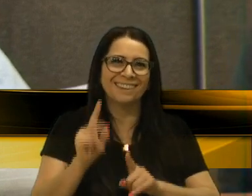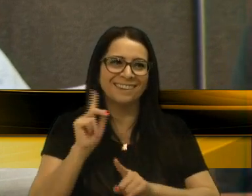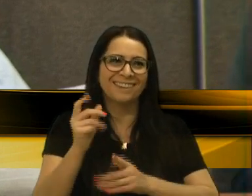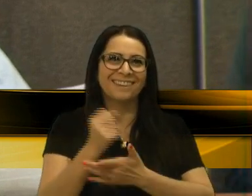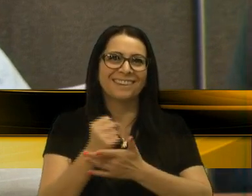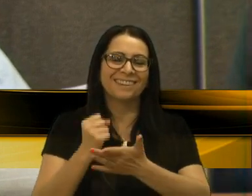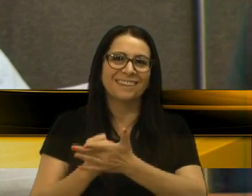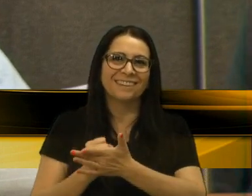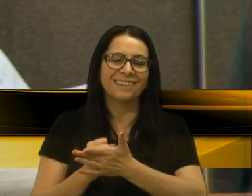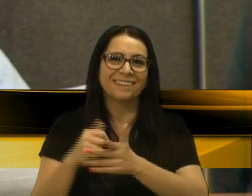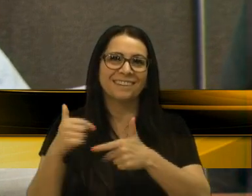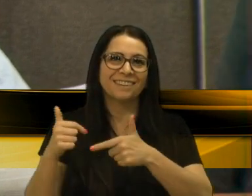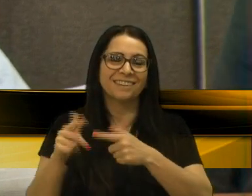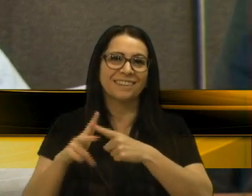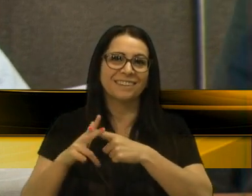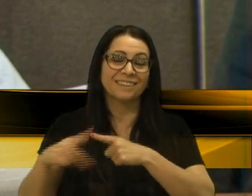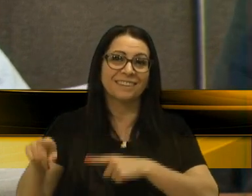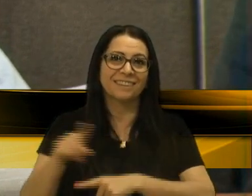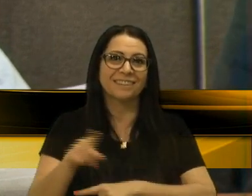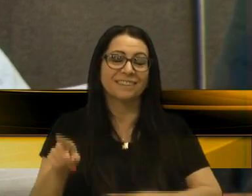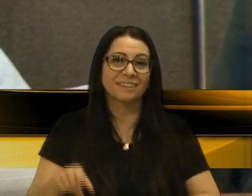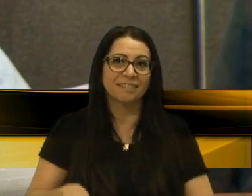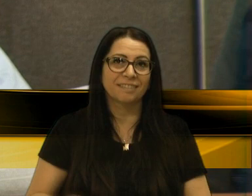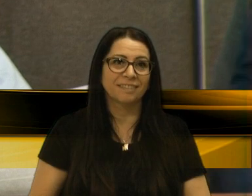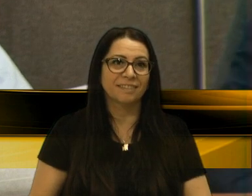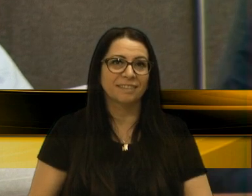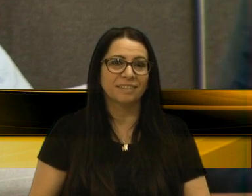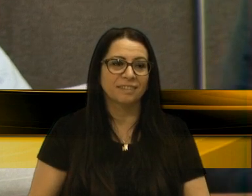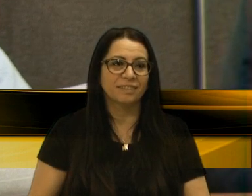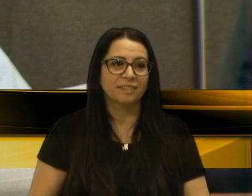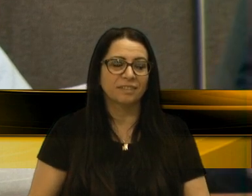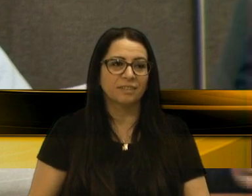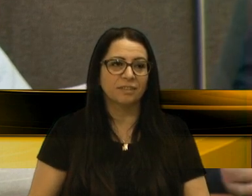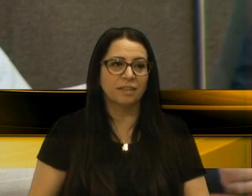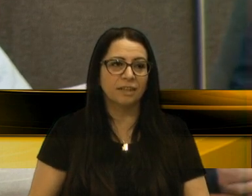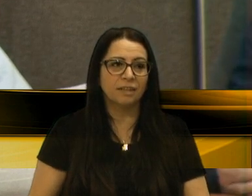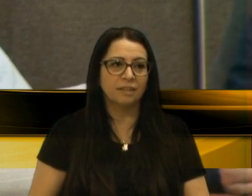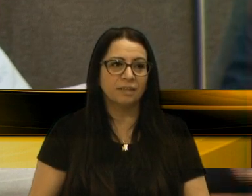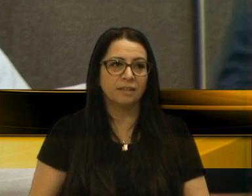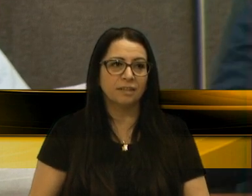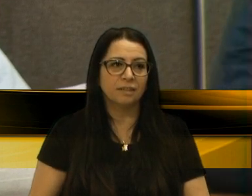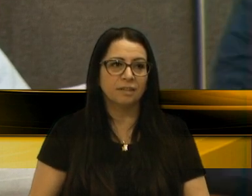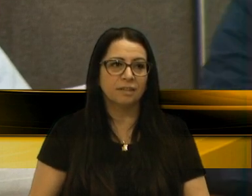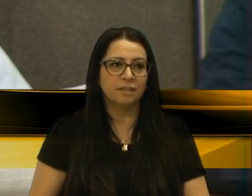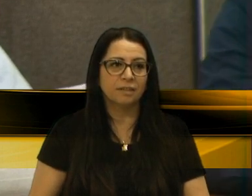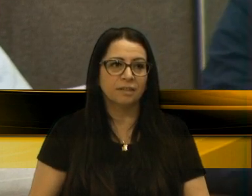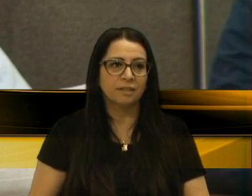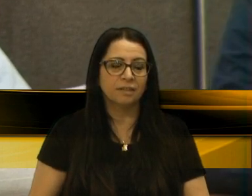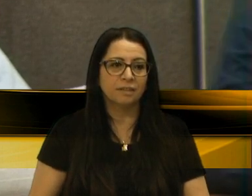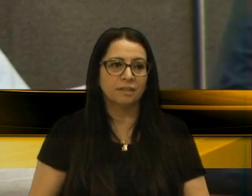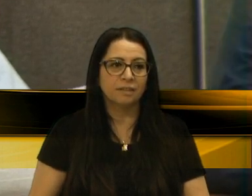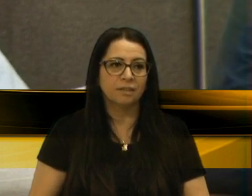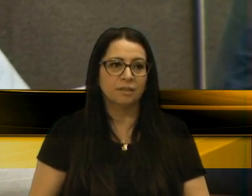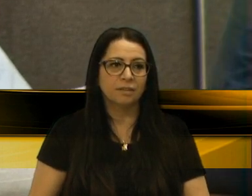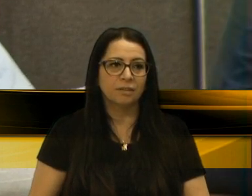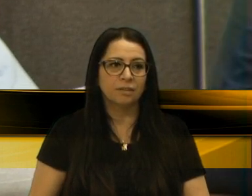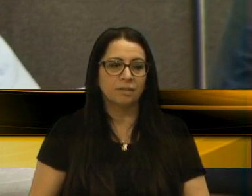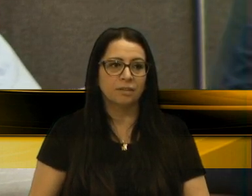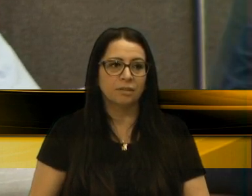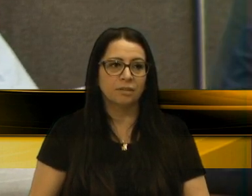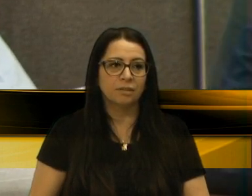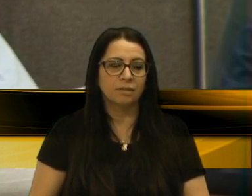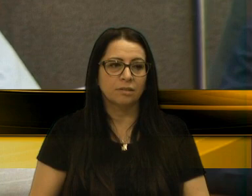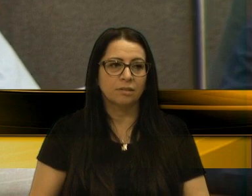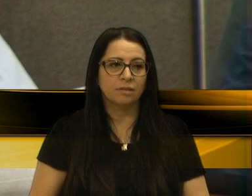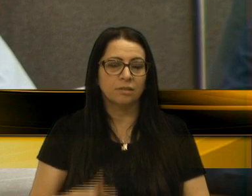contratação de serviços de manutenção de equipamento utilizado em procedimento diagnóstico ou terapêutico no âmbito do